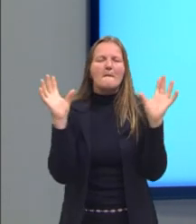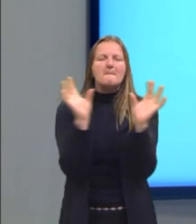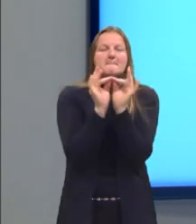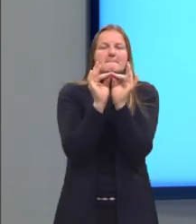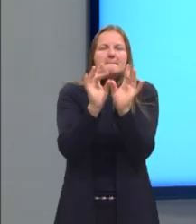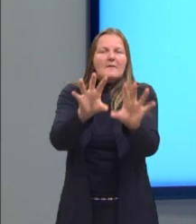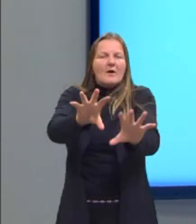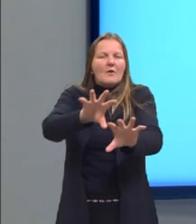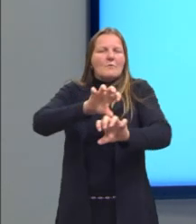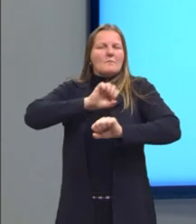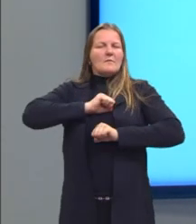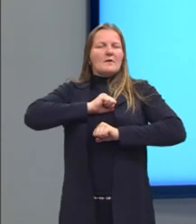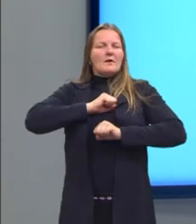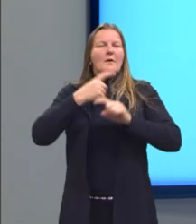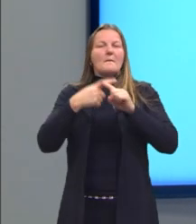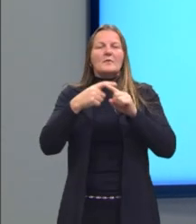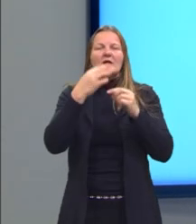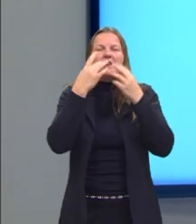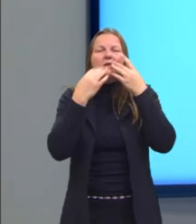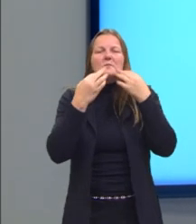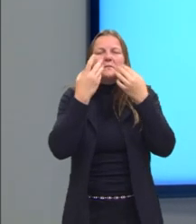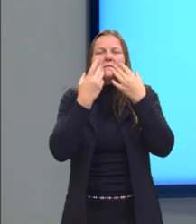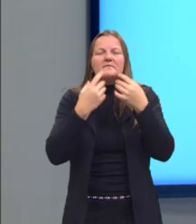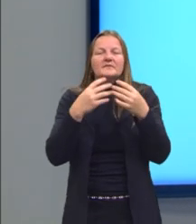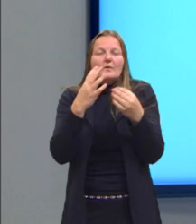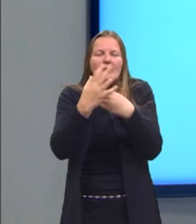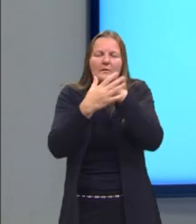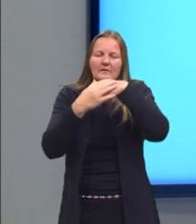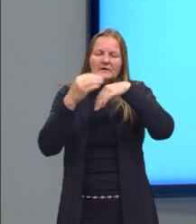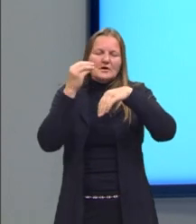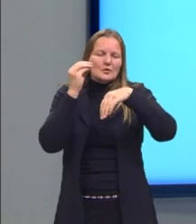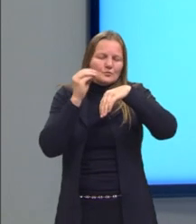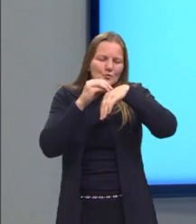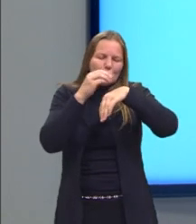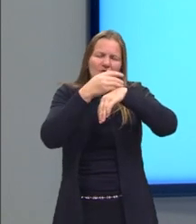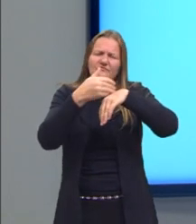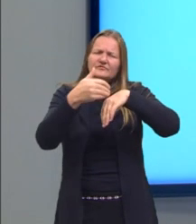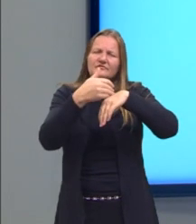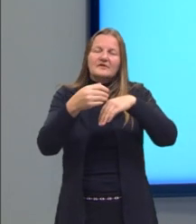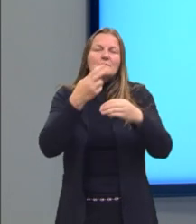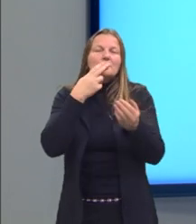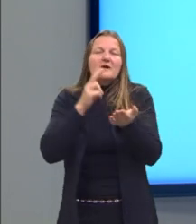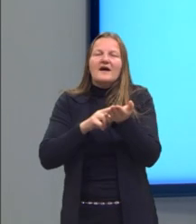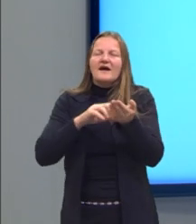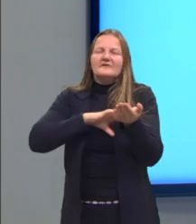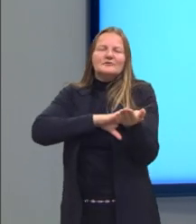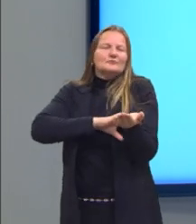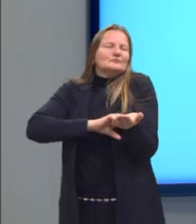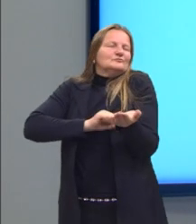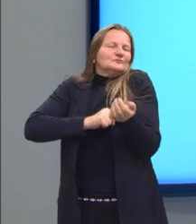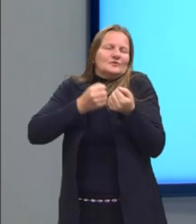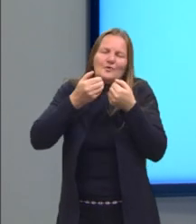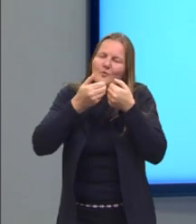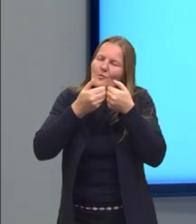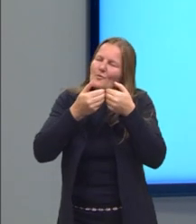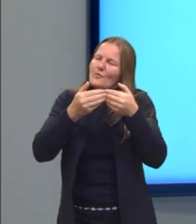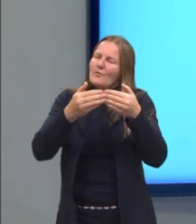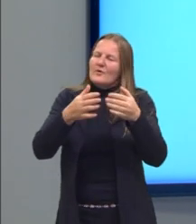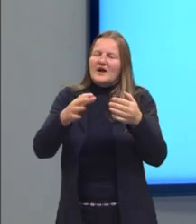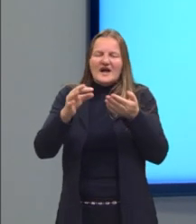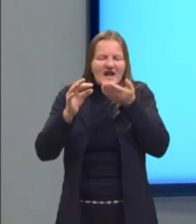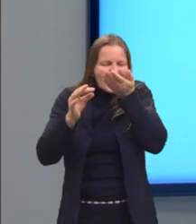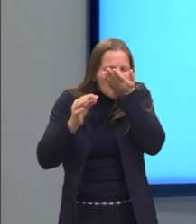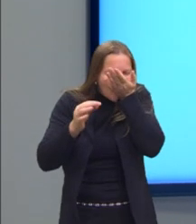Porque a saliva acalma um machucado. As cartas de amor deveriam ser abertas com os